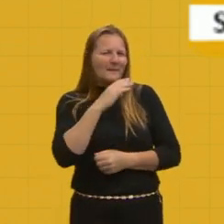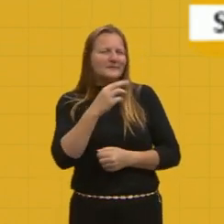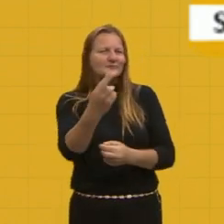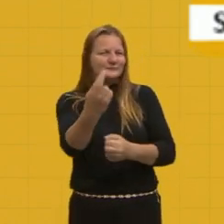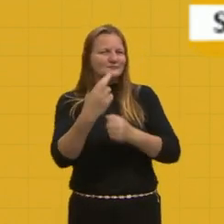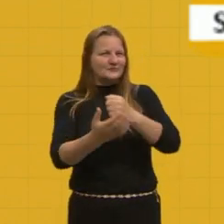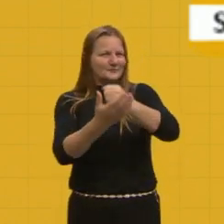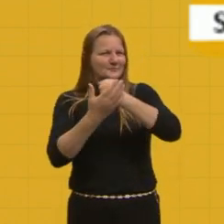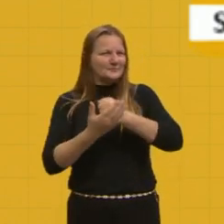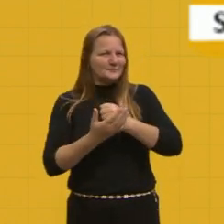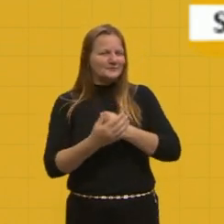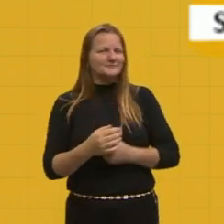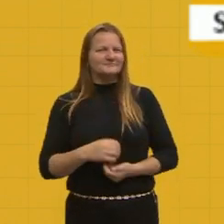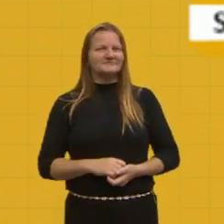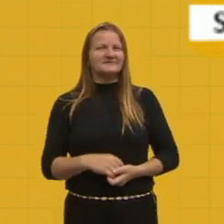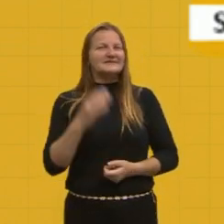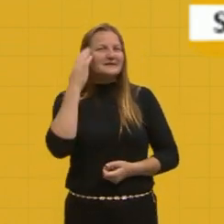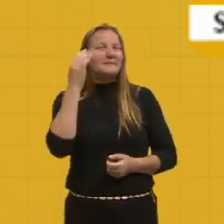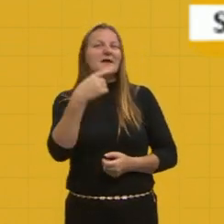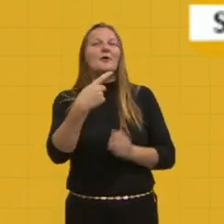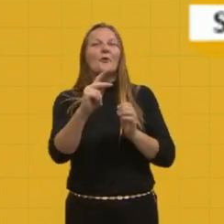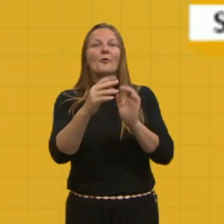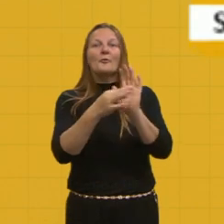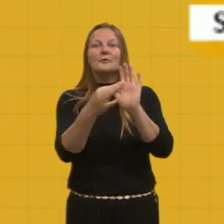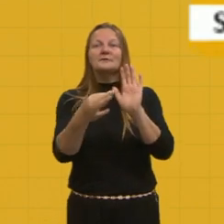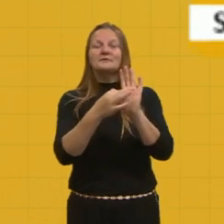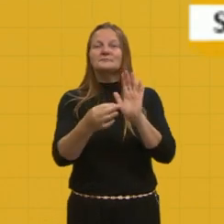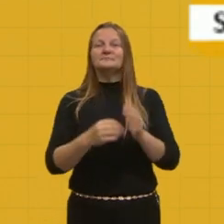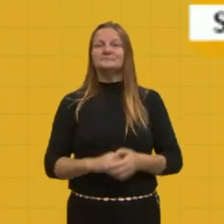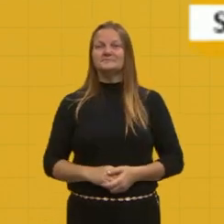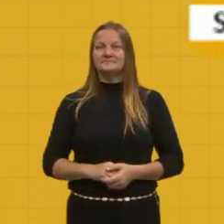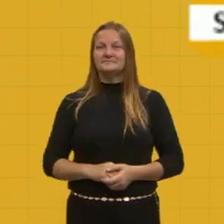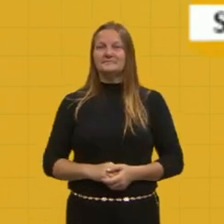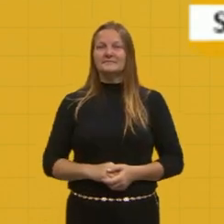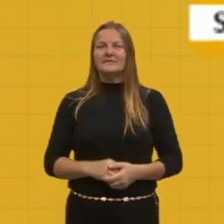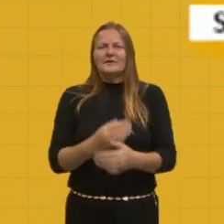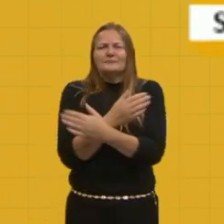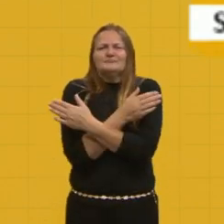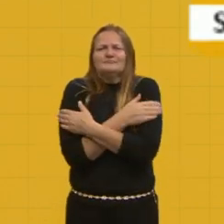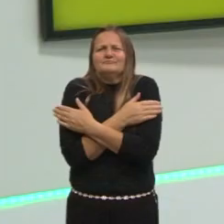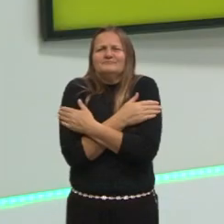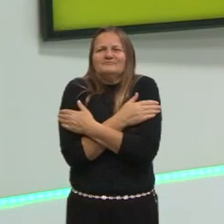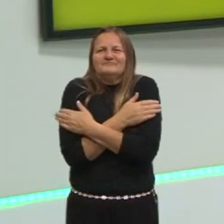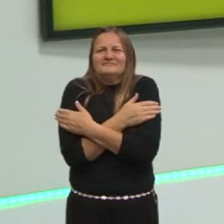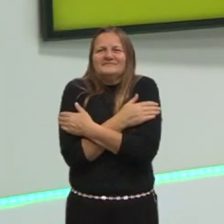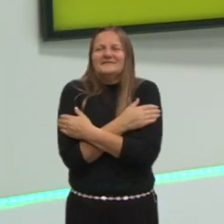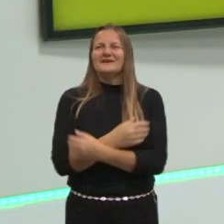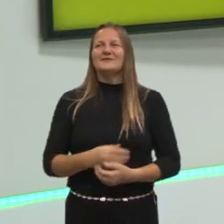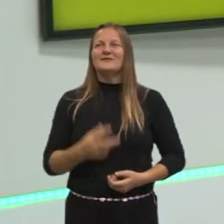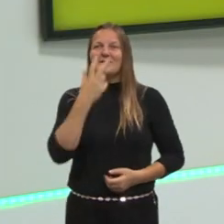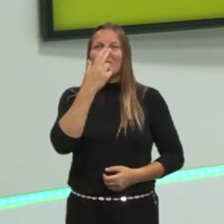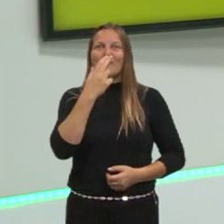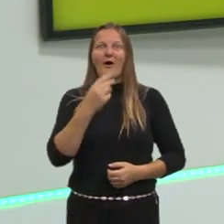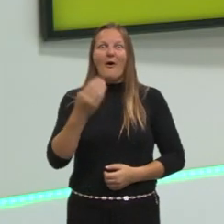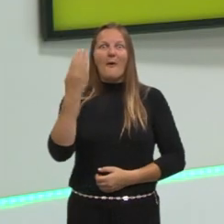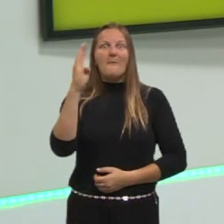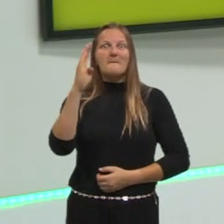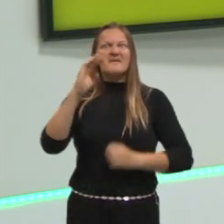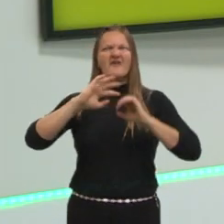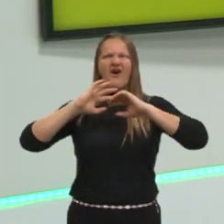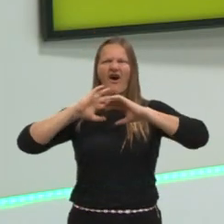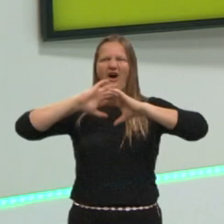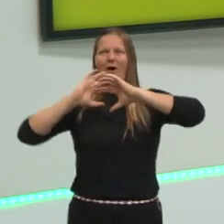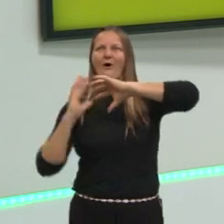ajudar bastante. Gente, olha só. Um abração do tamanho da biosfera.